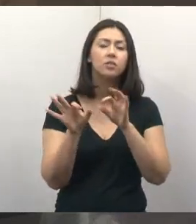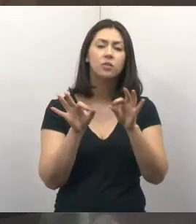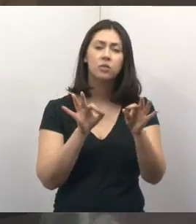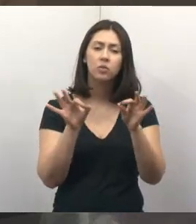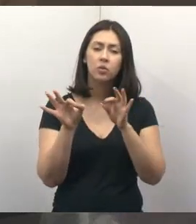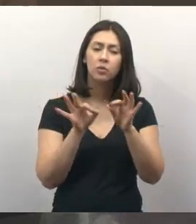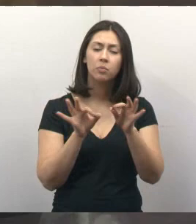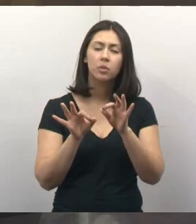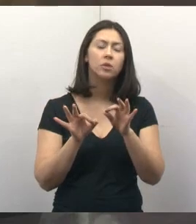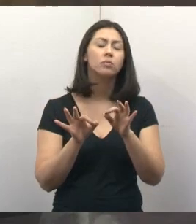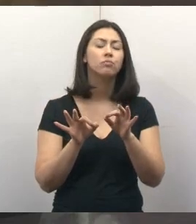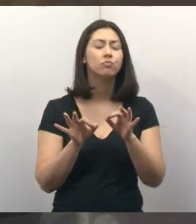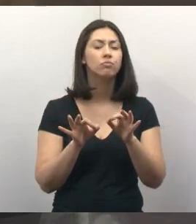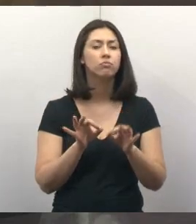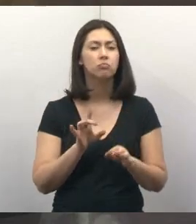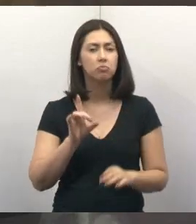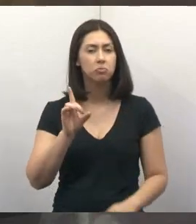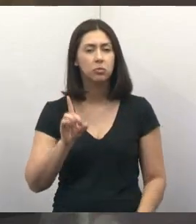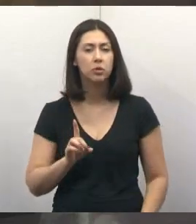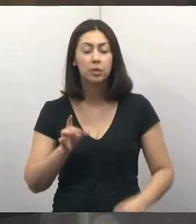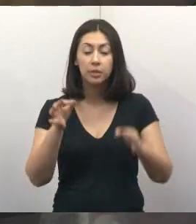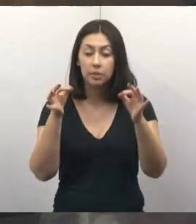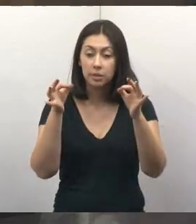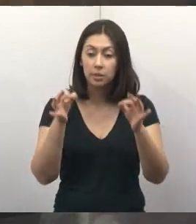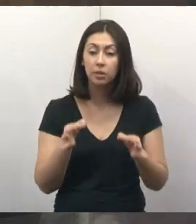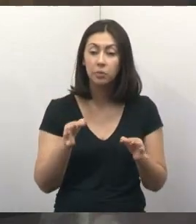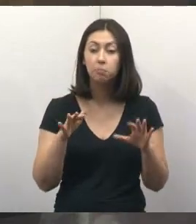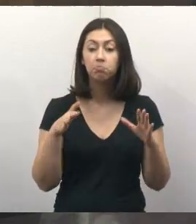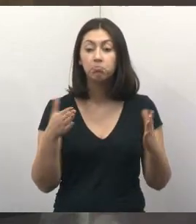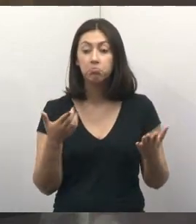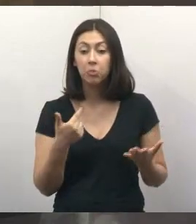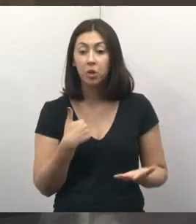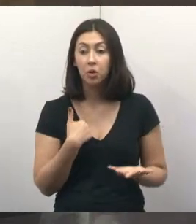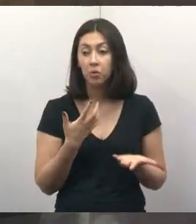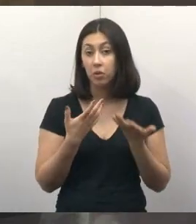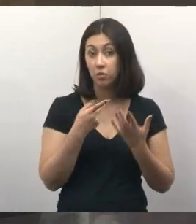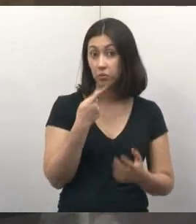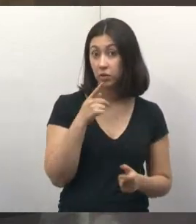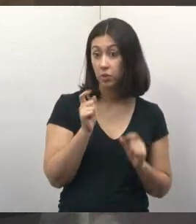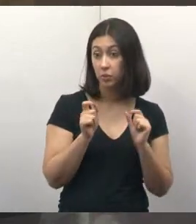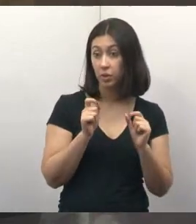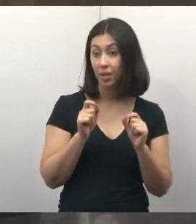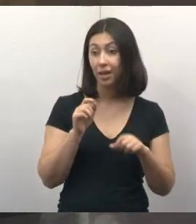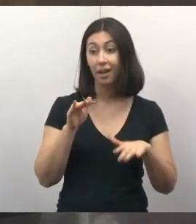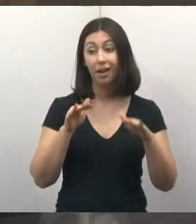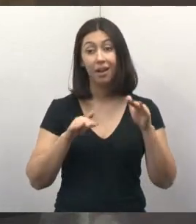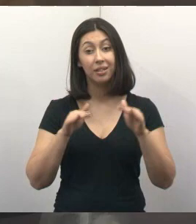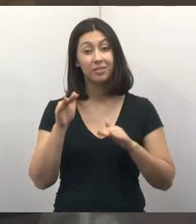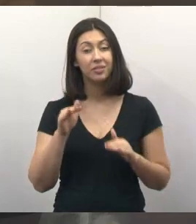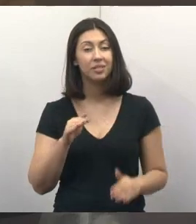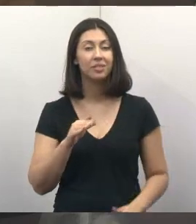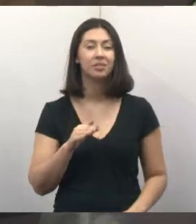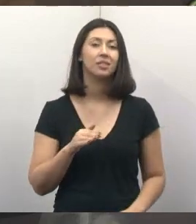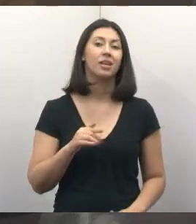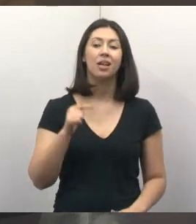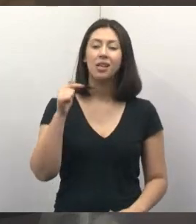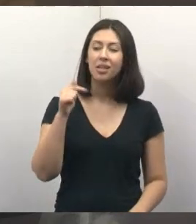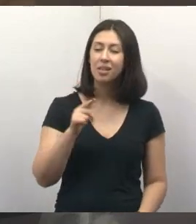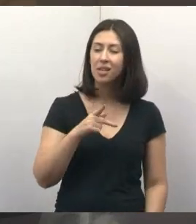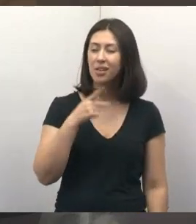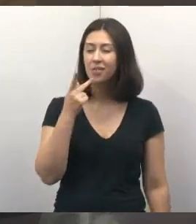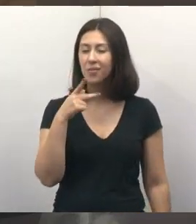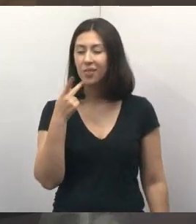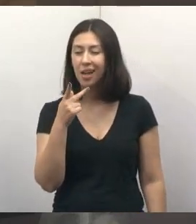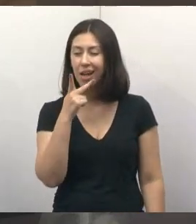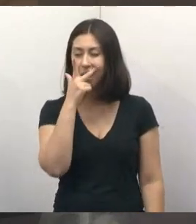foi feito corretamente. Então, o que eu tenho para dizer? Às vezes a fala suada dentro dessa casa